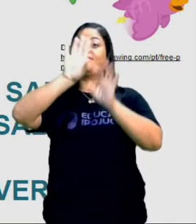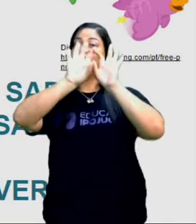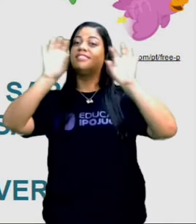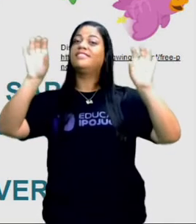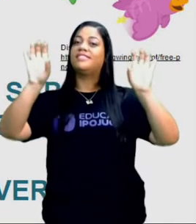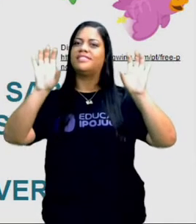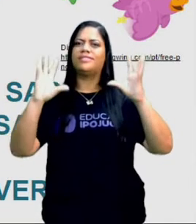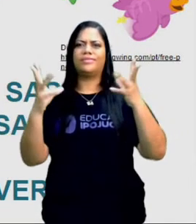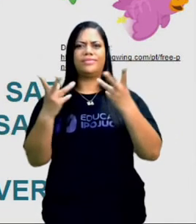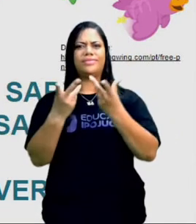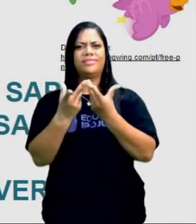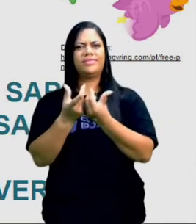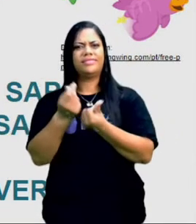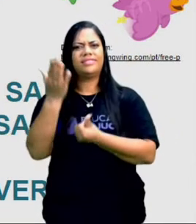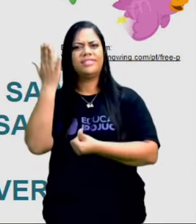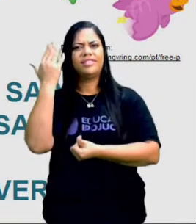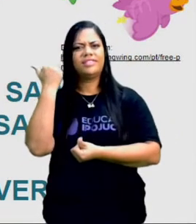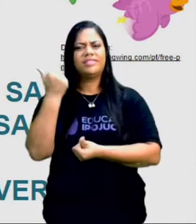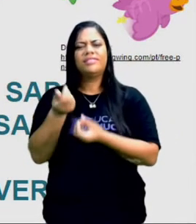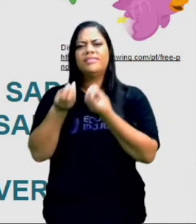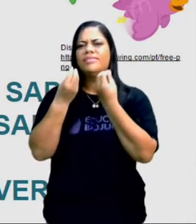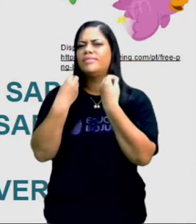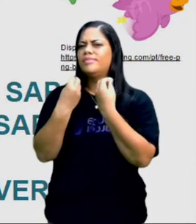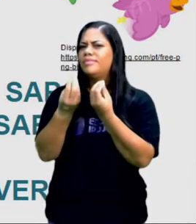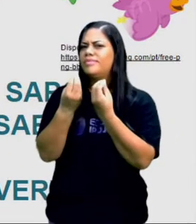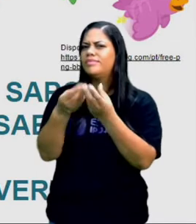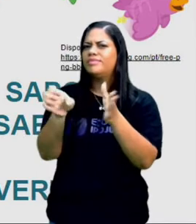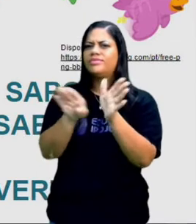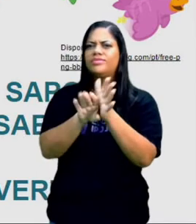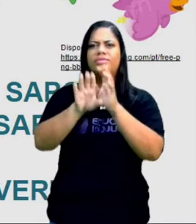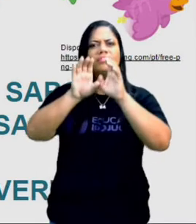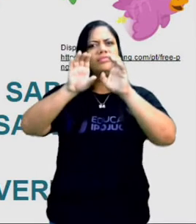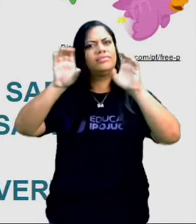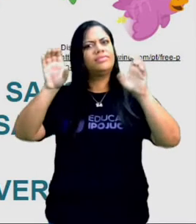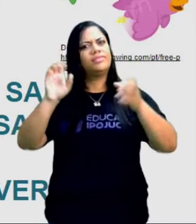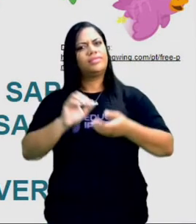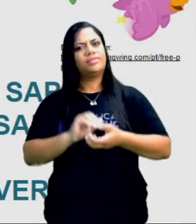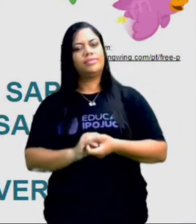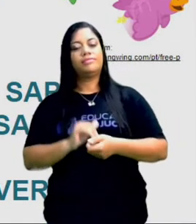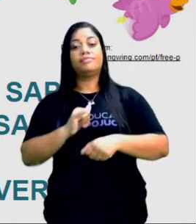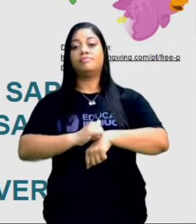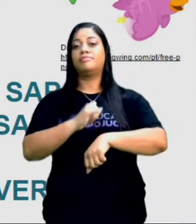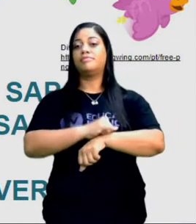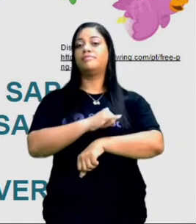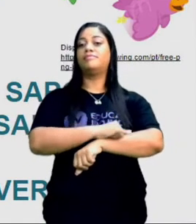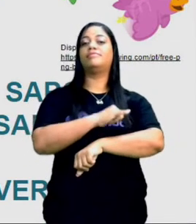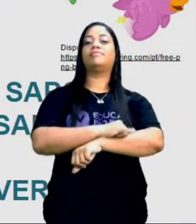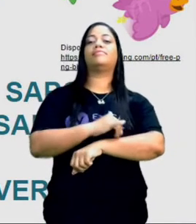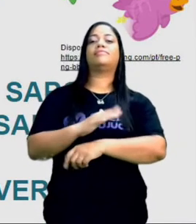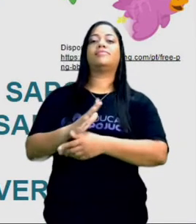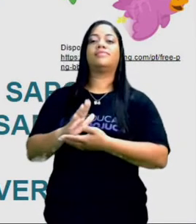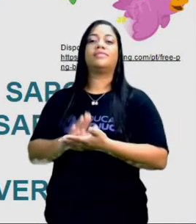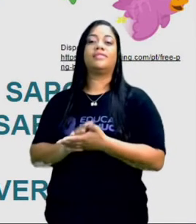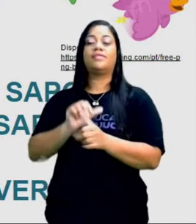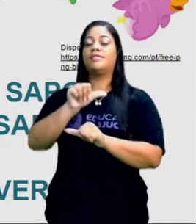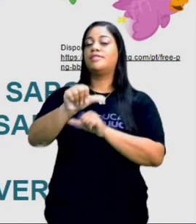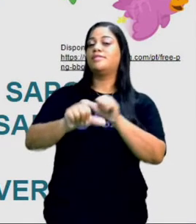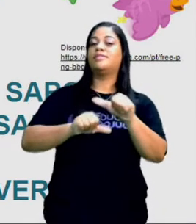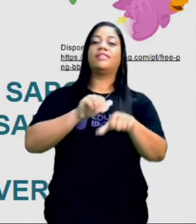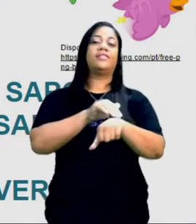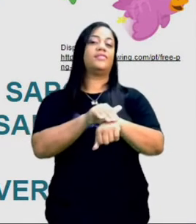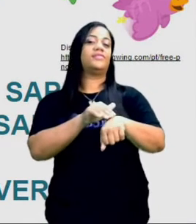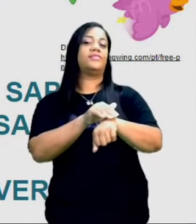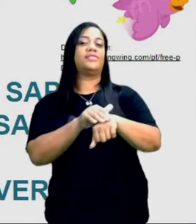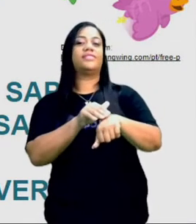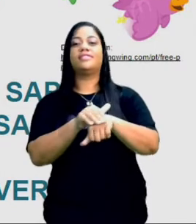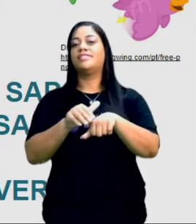Todos queriam saber como ele havia chegado lá. Mas o sapo se esquivava, mudava de conversa